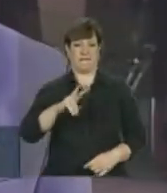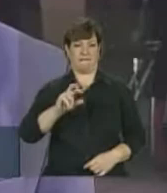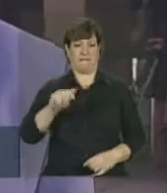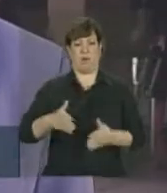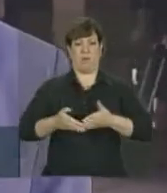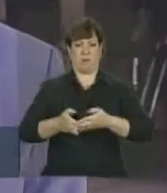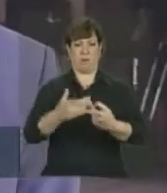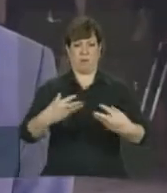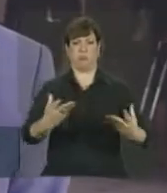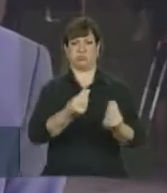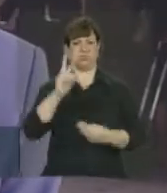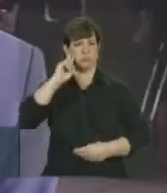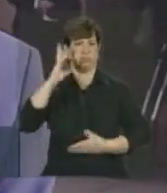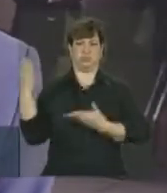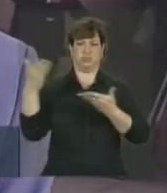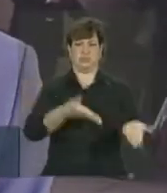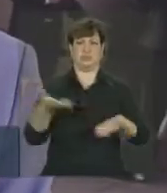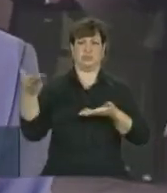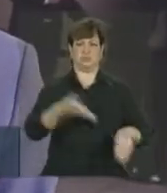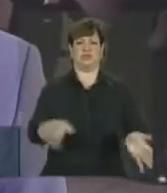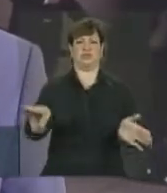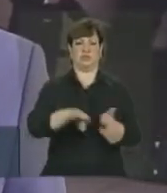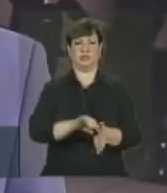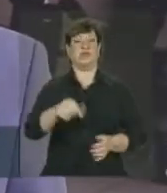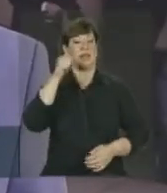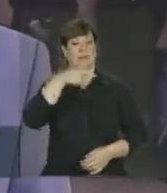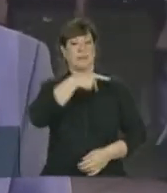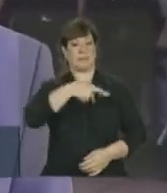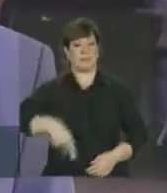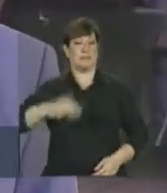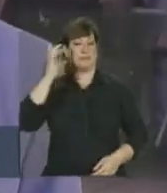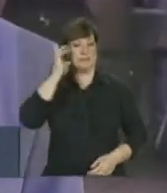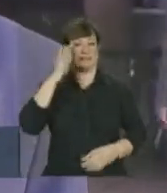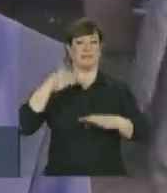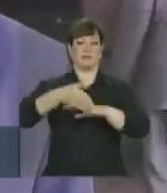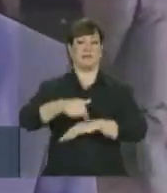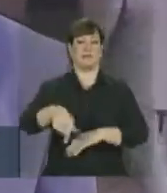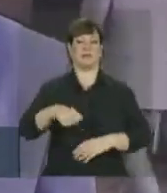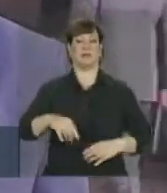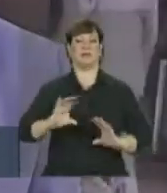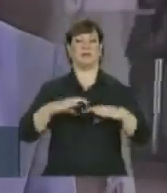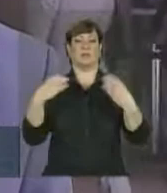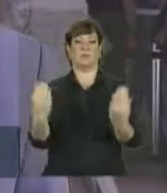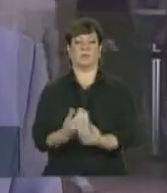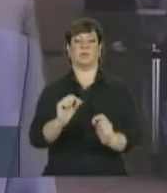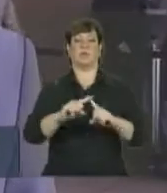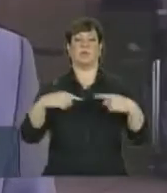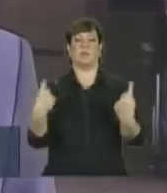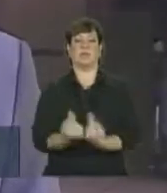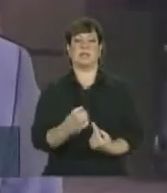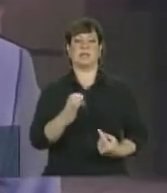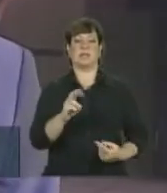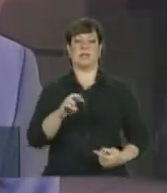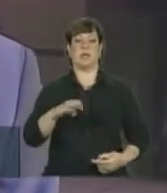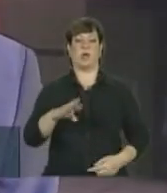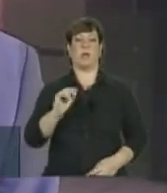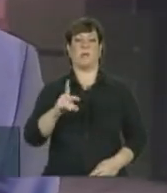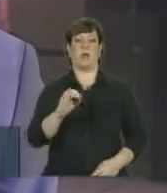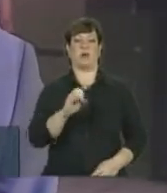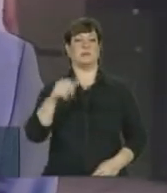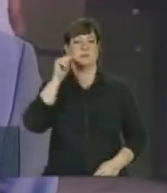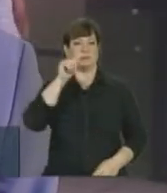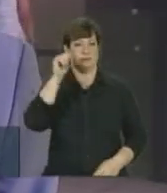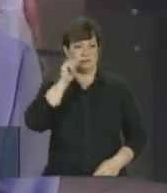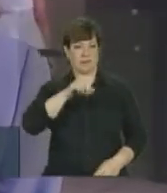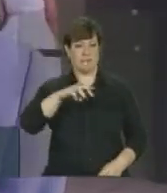autoridades chegando, ela participa da cerimônia de posse da diretora-geral da ANP, a Agência Nacional de Petróleo,